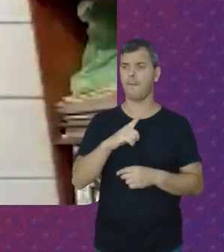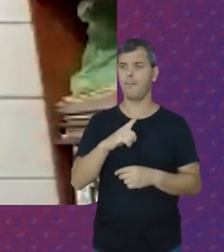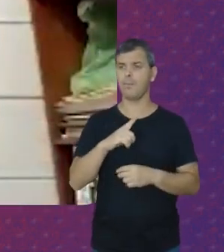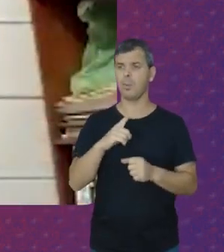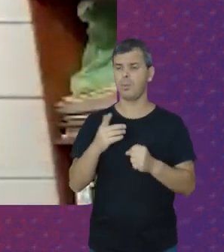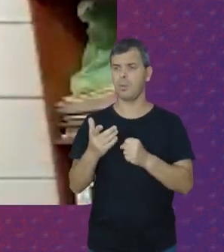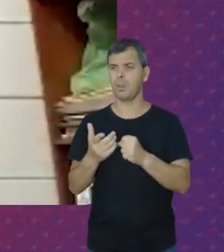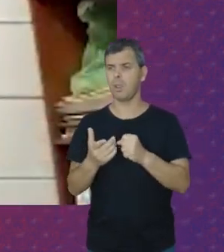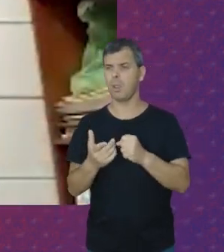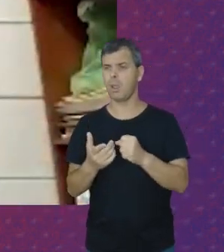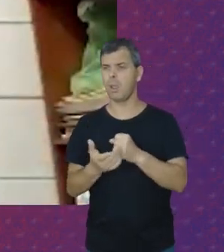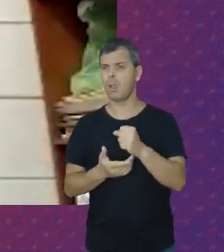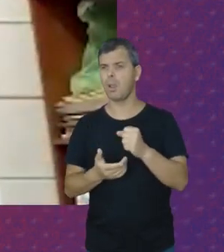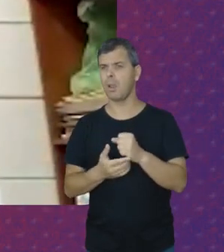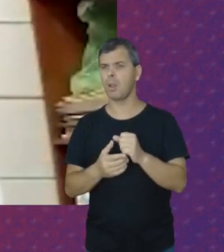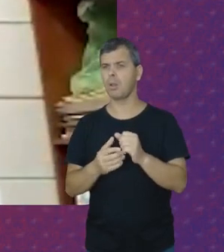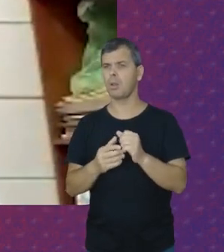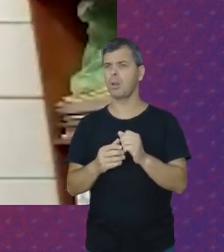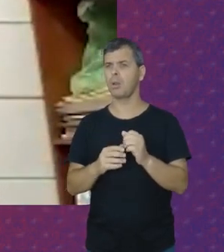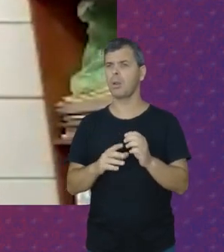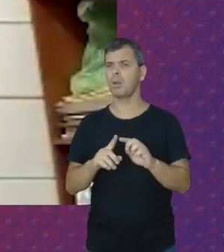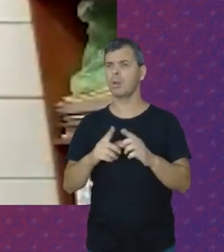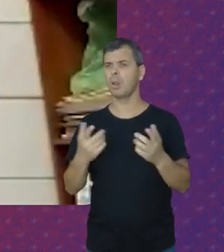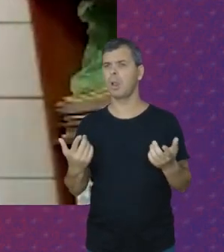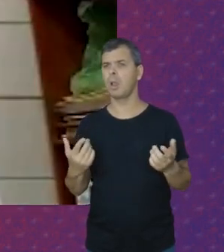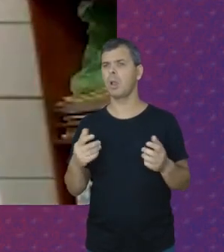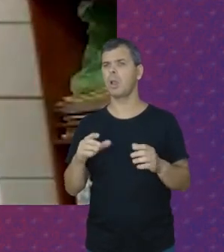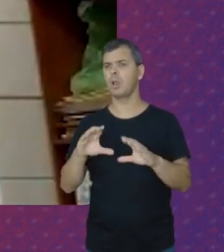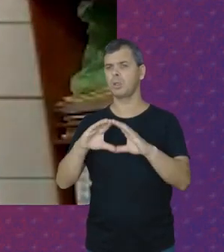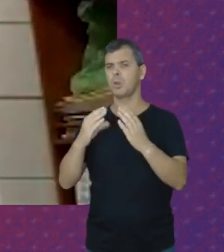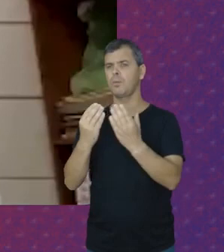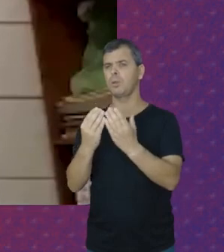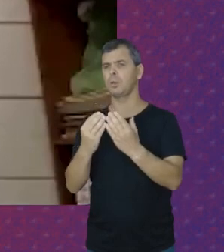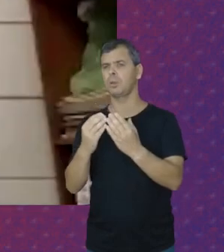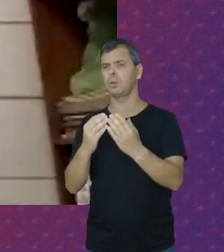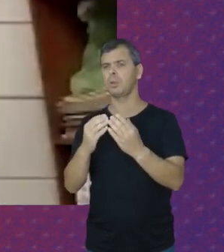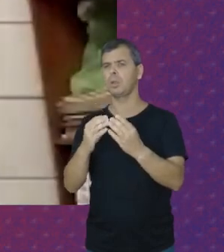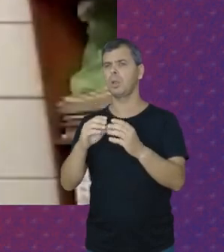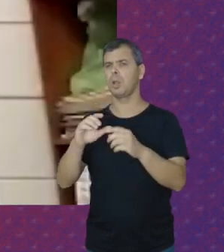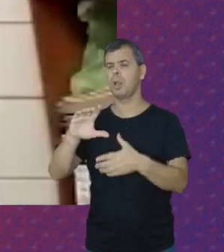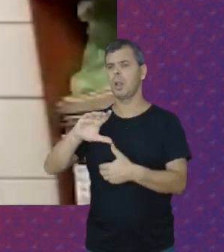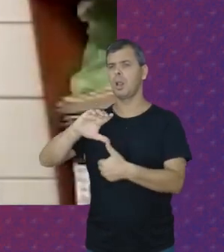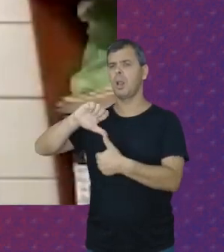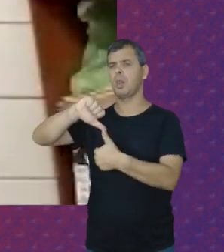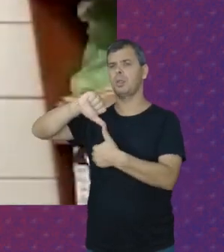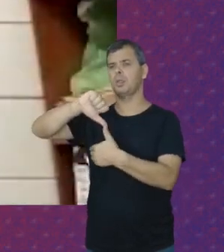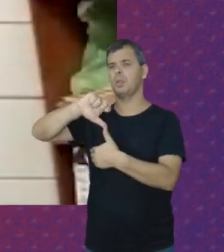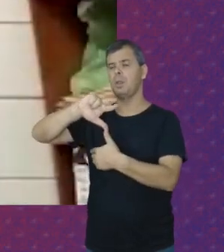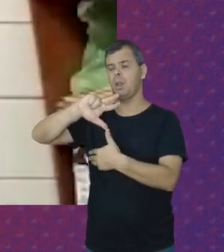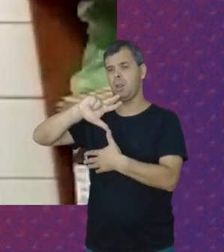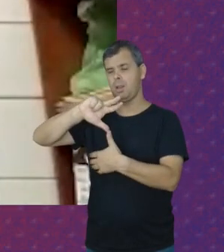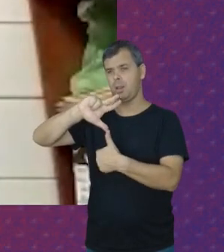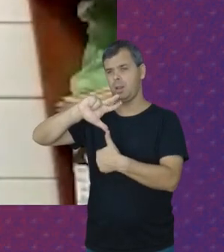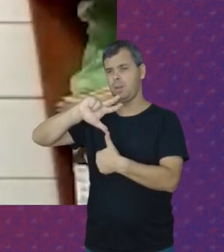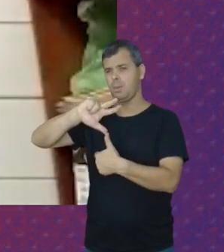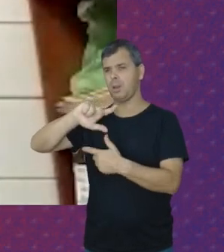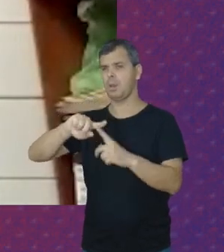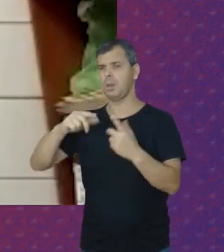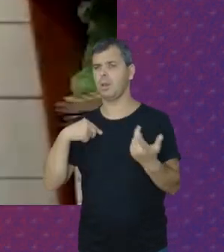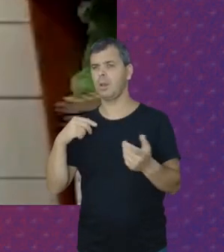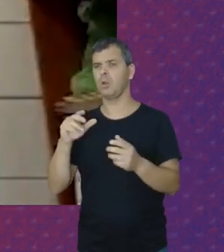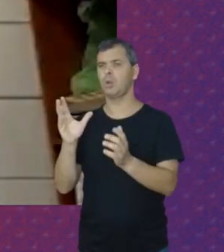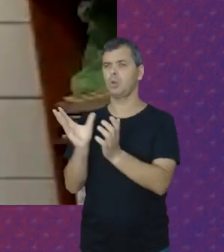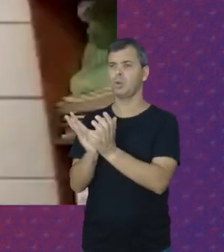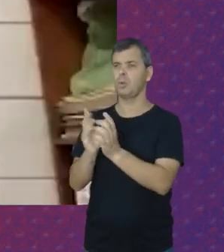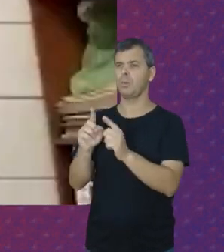fundação Da Colactral Que é a Confederação Latino-Americana Caribeia Trabalhadoras do ar E